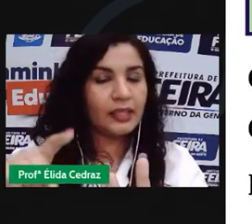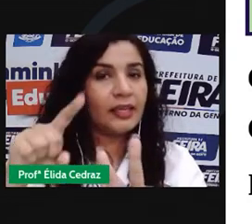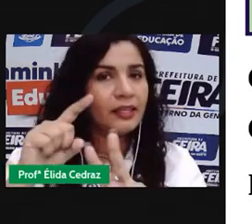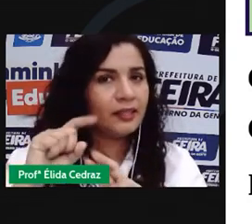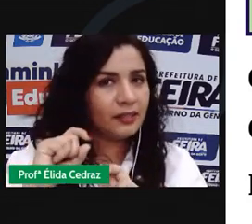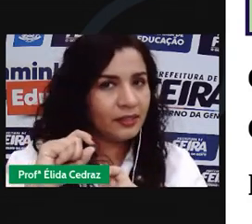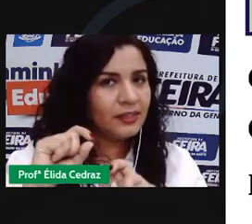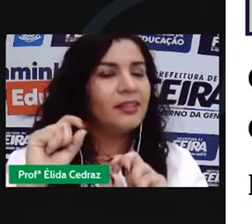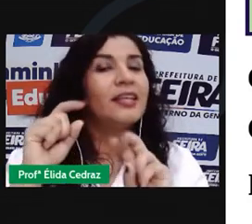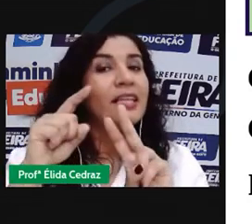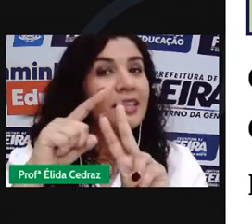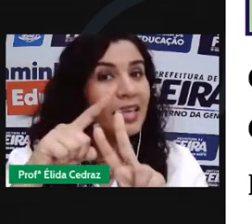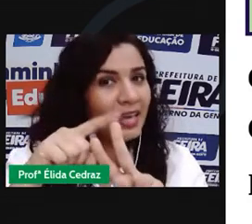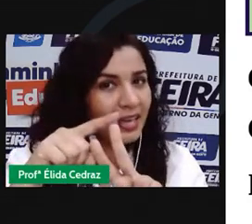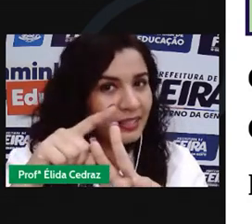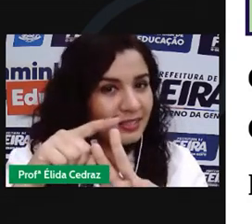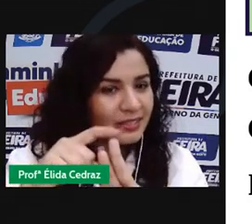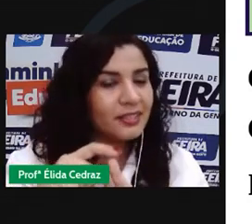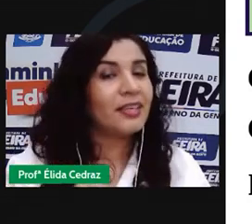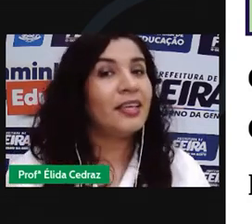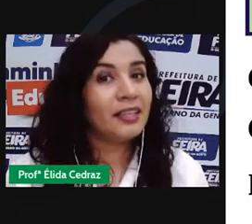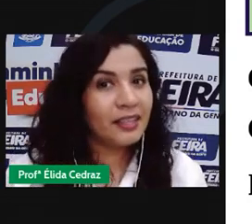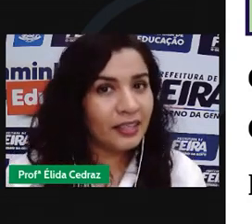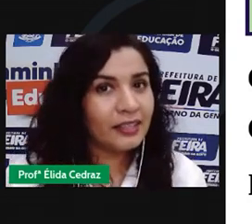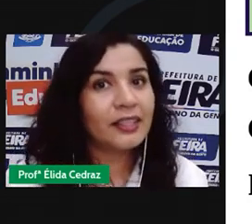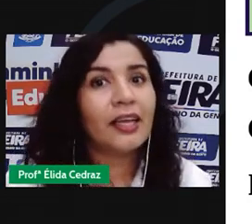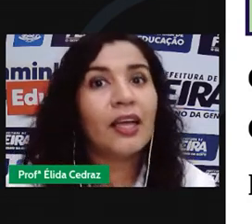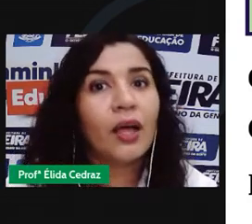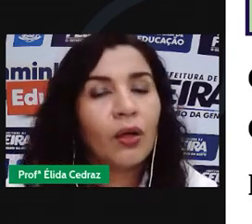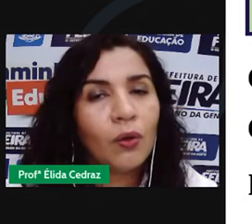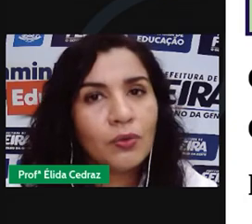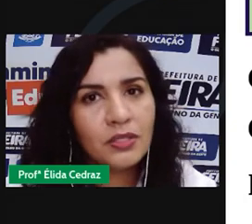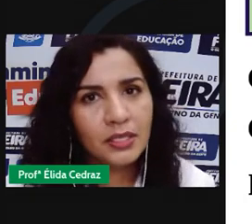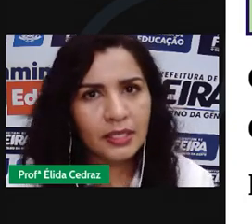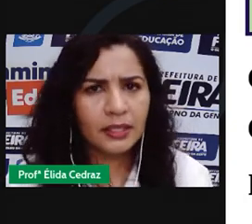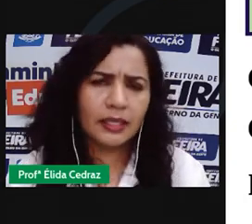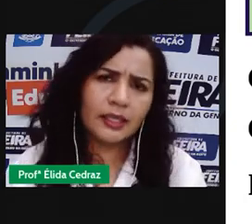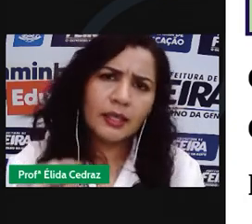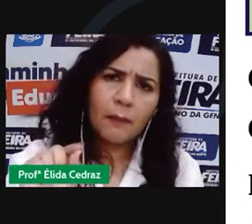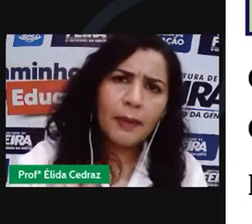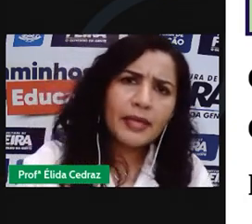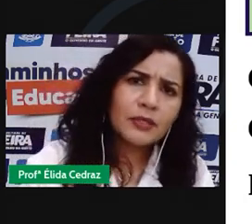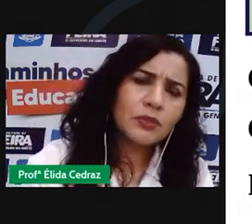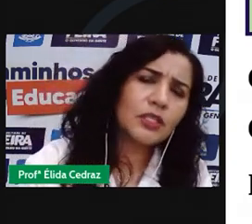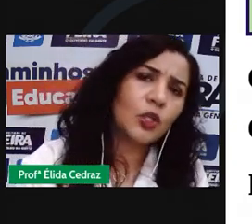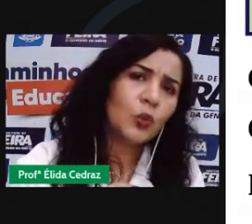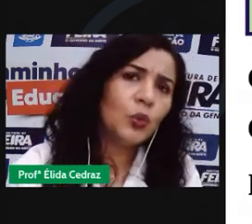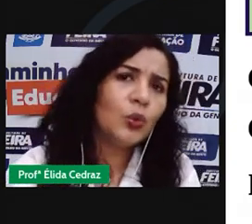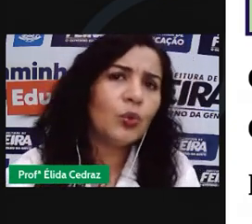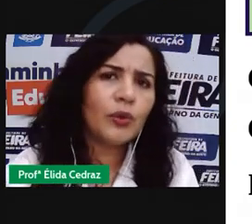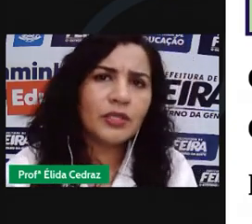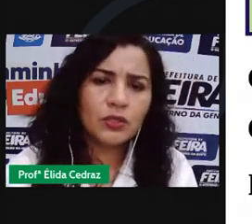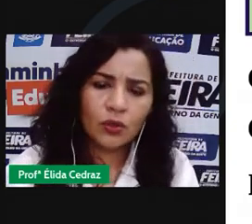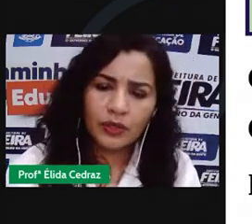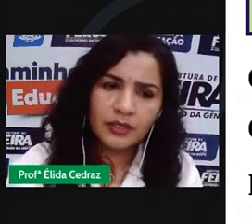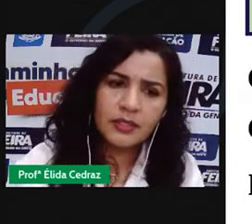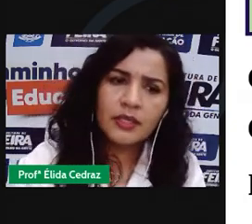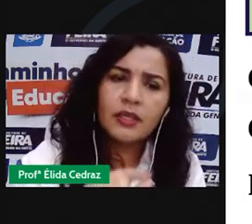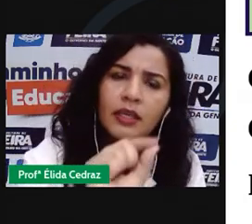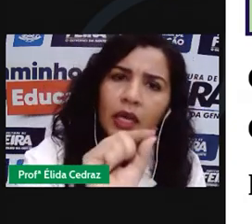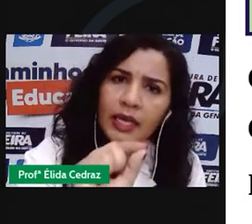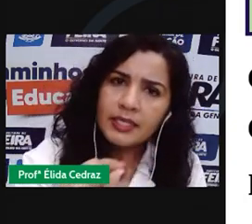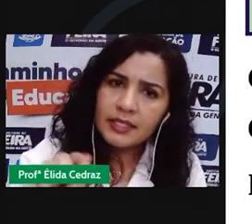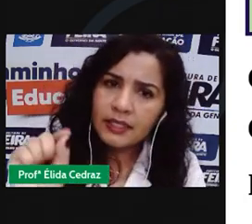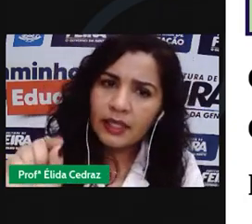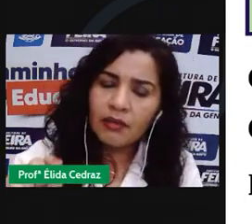30 10 e 30 11 e 15 Passam-se 2 horas.